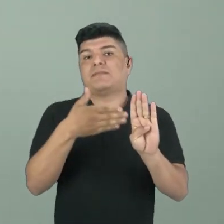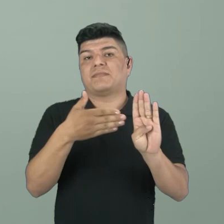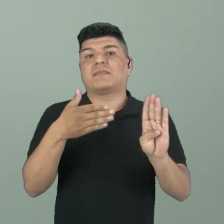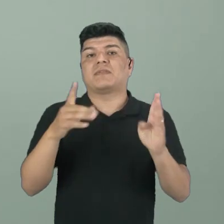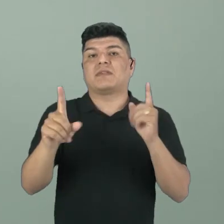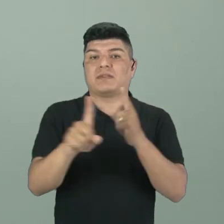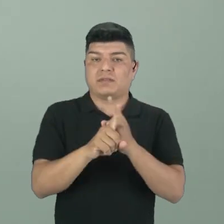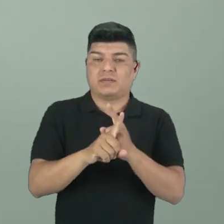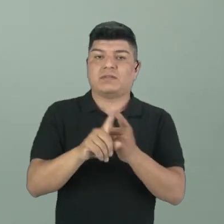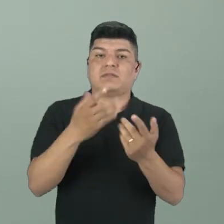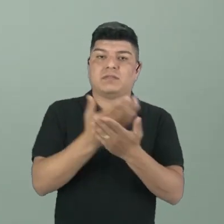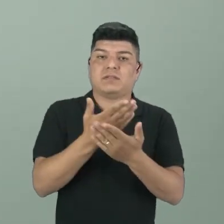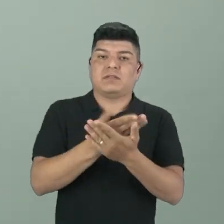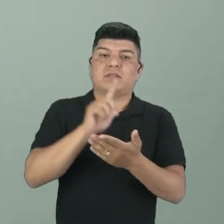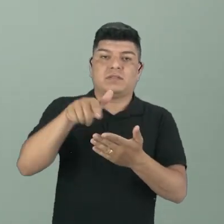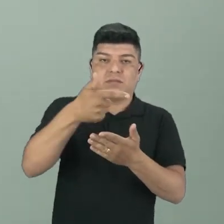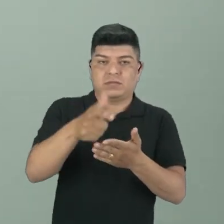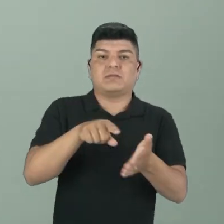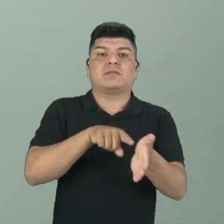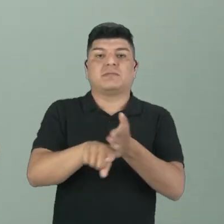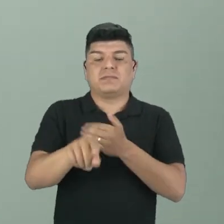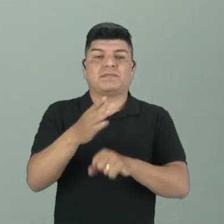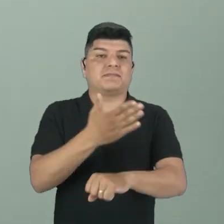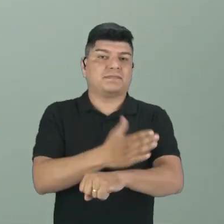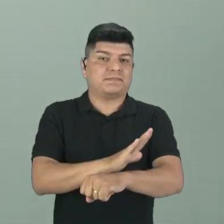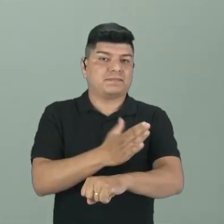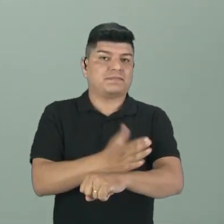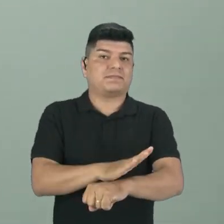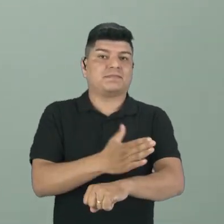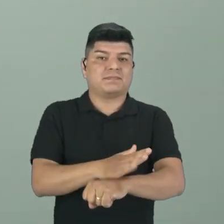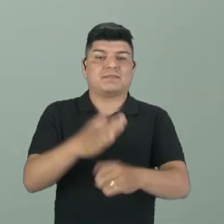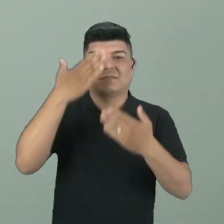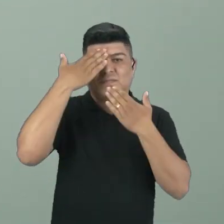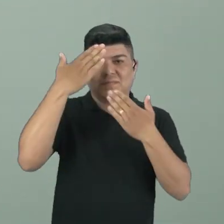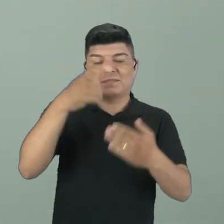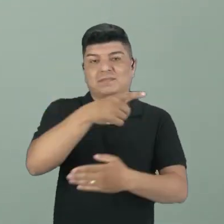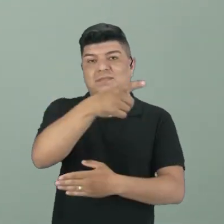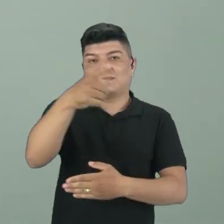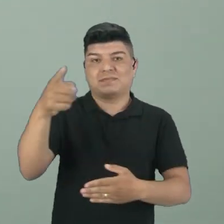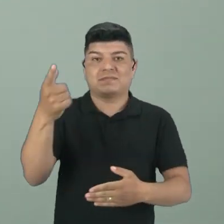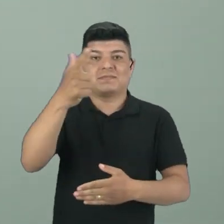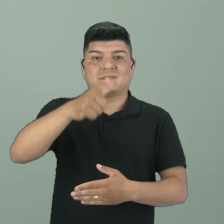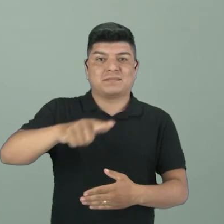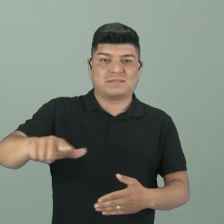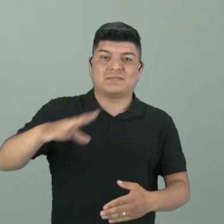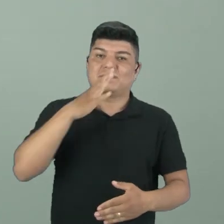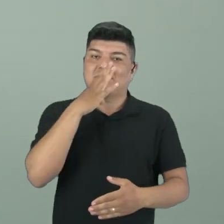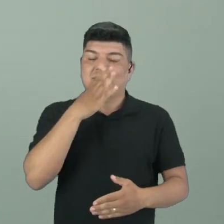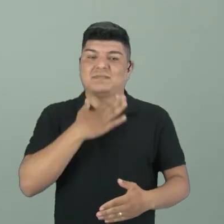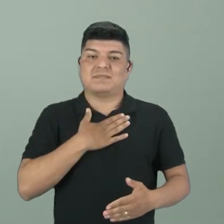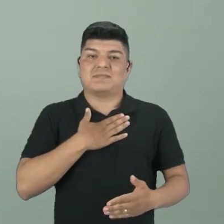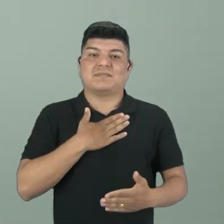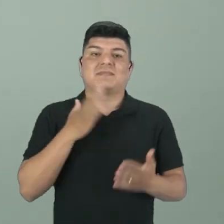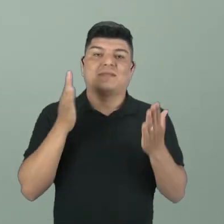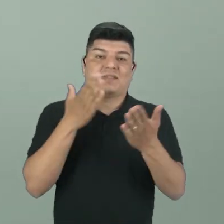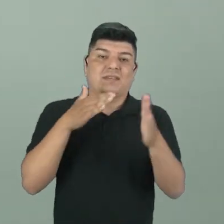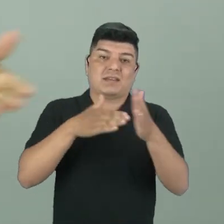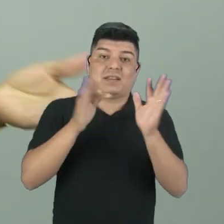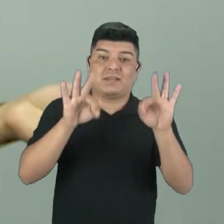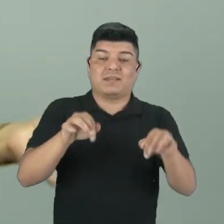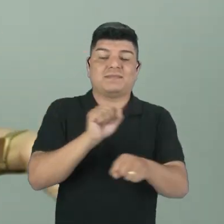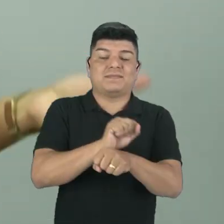e vai encontrar outras questões para você estar praticando. E obrigada a você que mais uma vez assistiu a minha aula até o final.